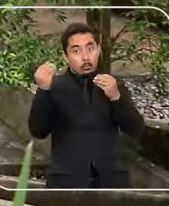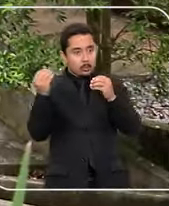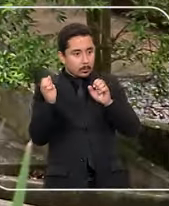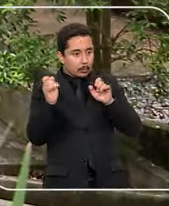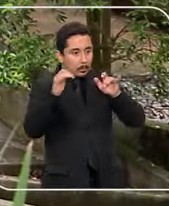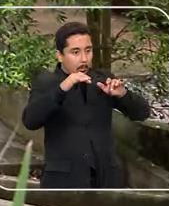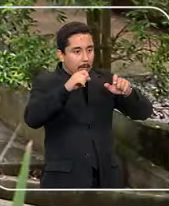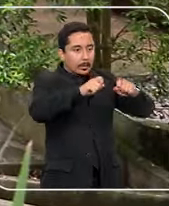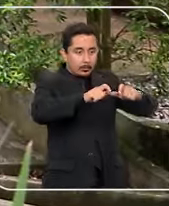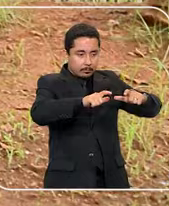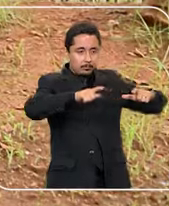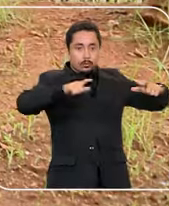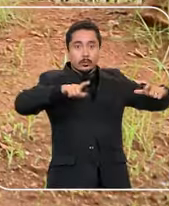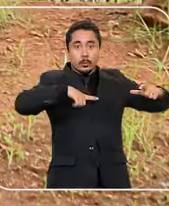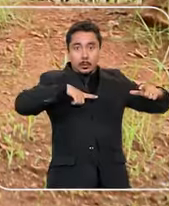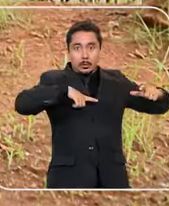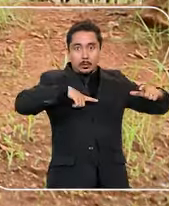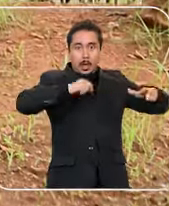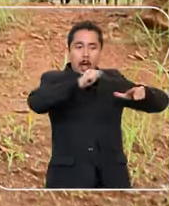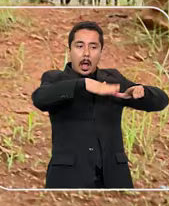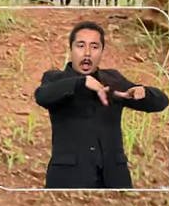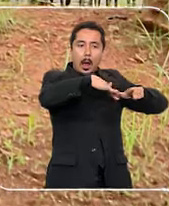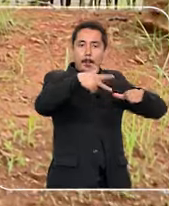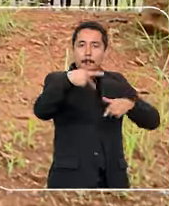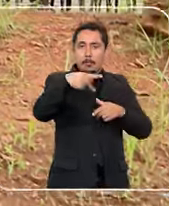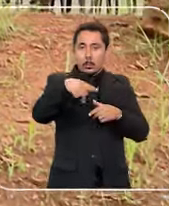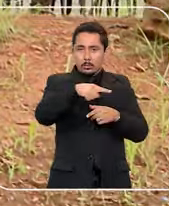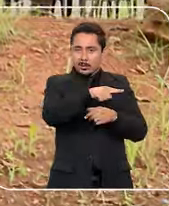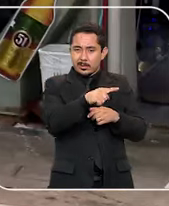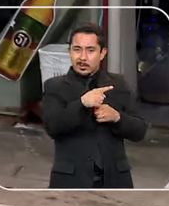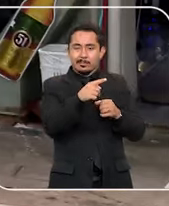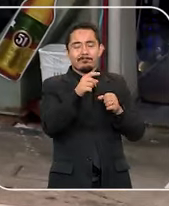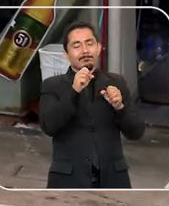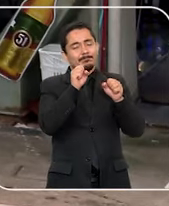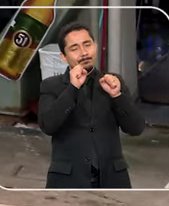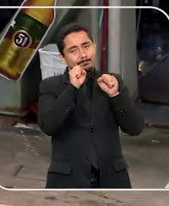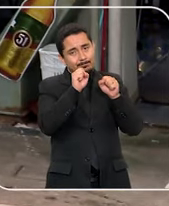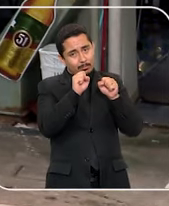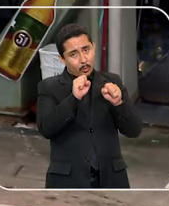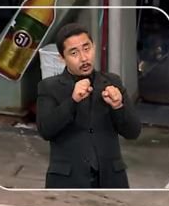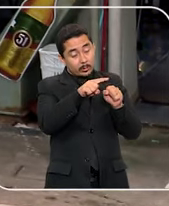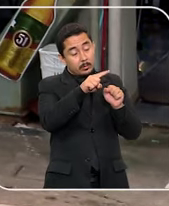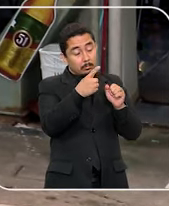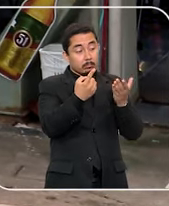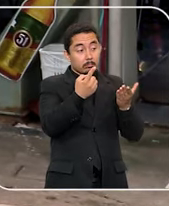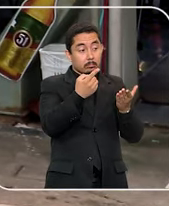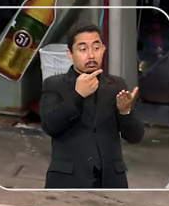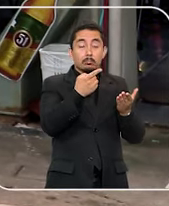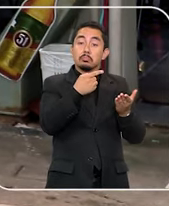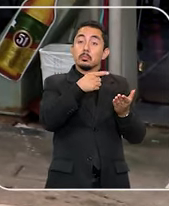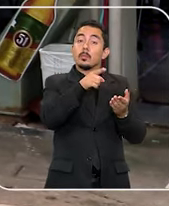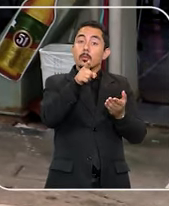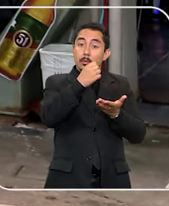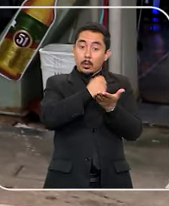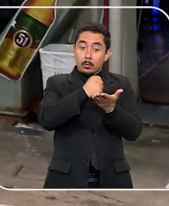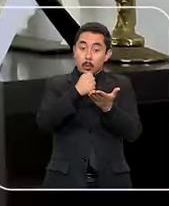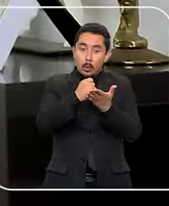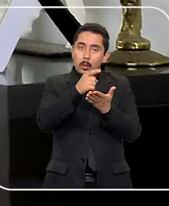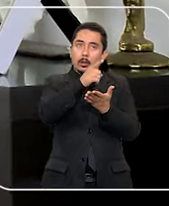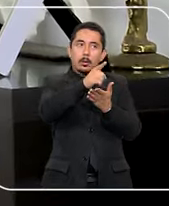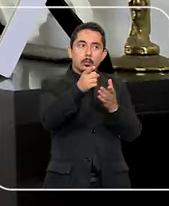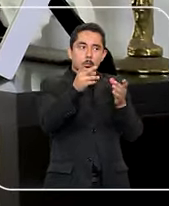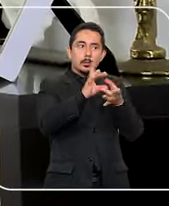de receber clientes. Apesar de construídos em área pública, esses puxadinhos podem e devem ser regularizados,